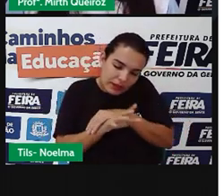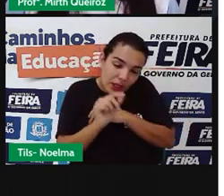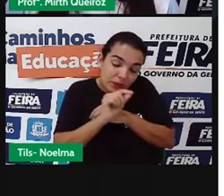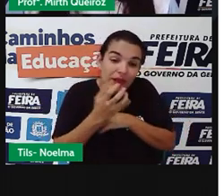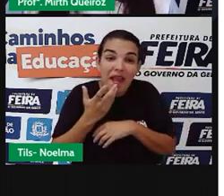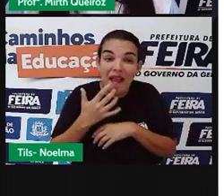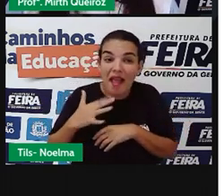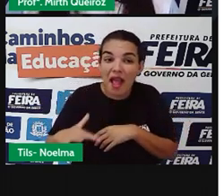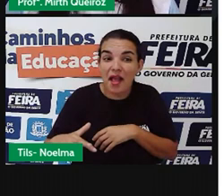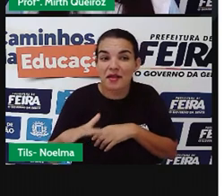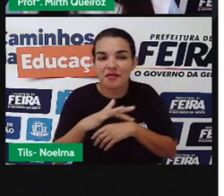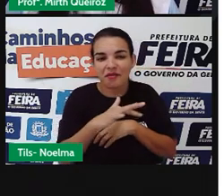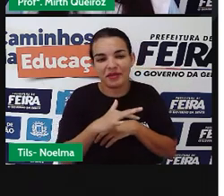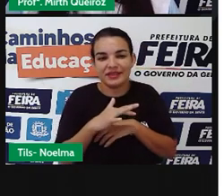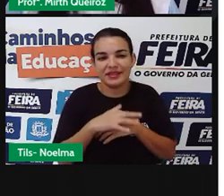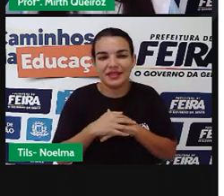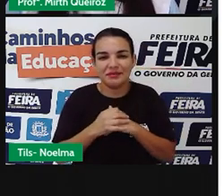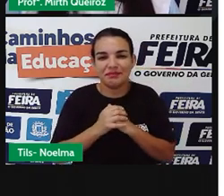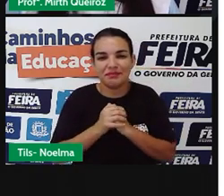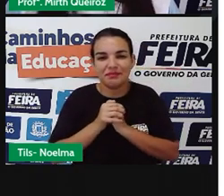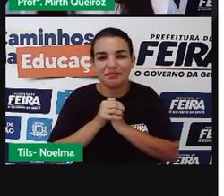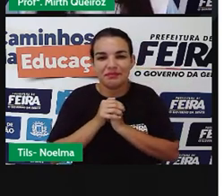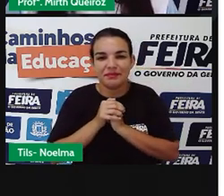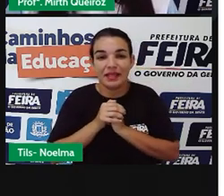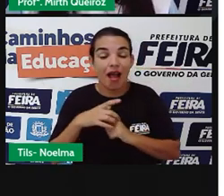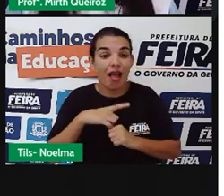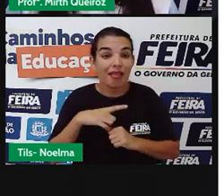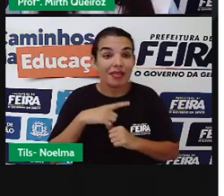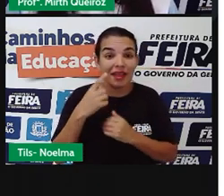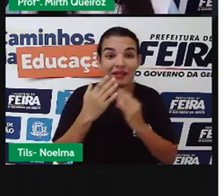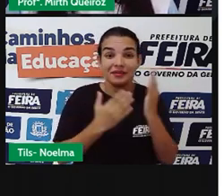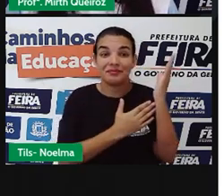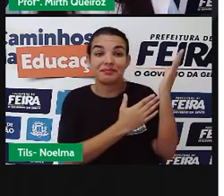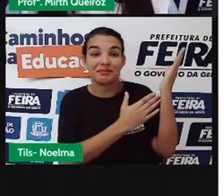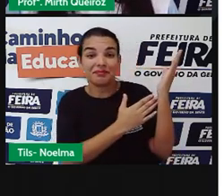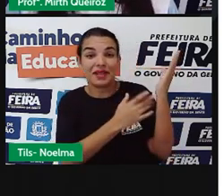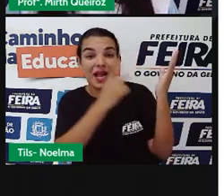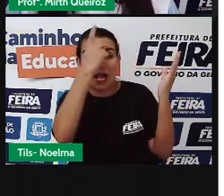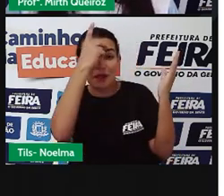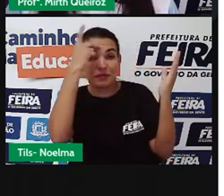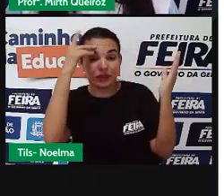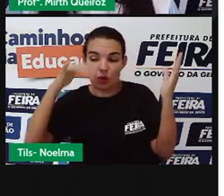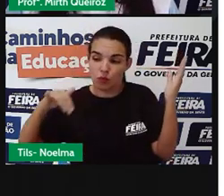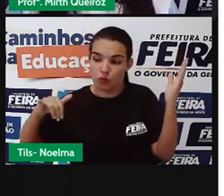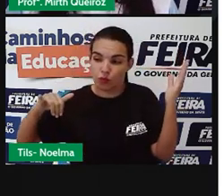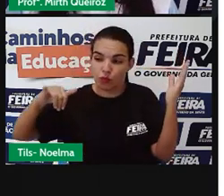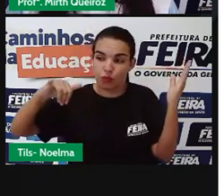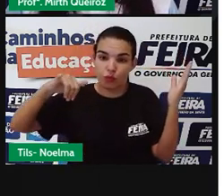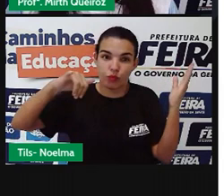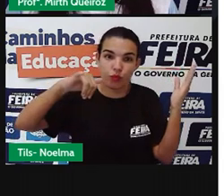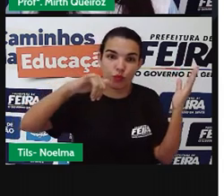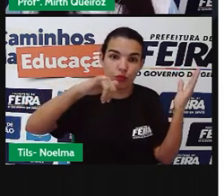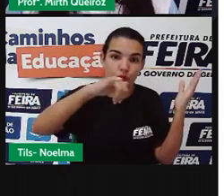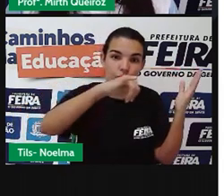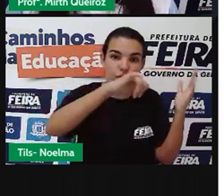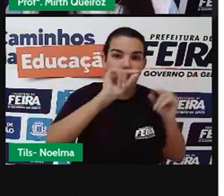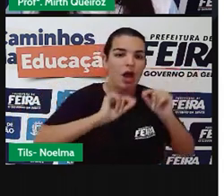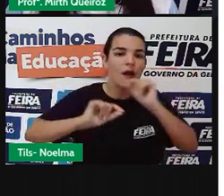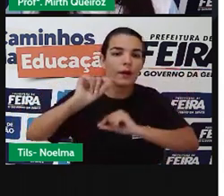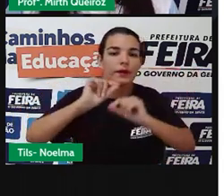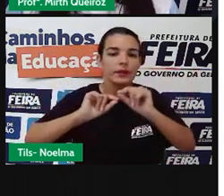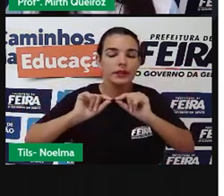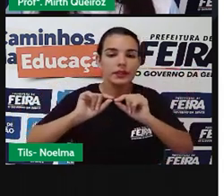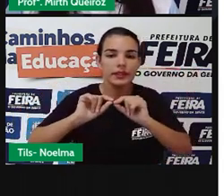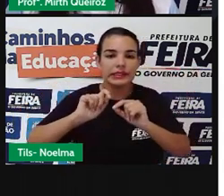inconsciente dentro desse adulto. Temos o piloto. O piloto simboliza a atitude de perseguir e lutar pelos